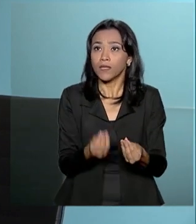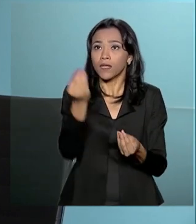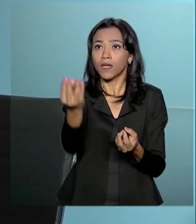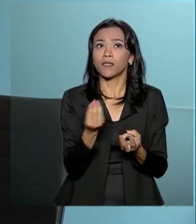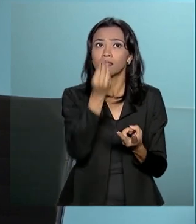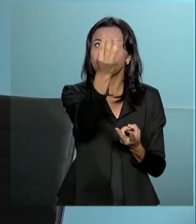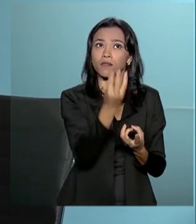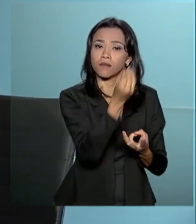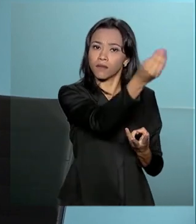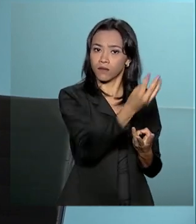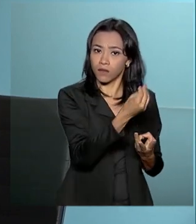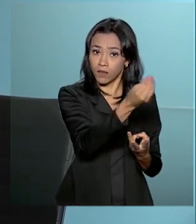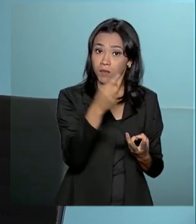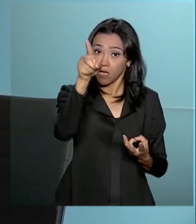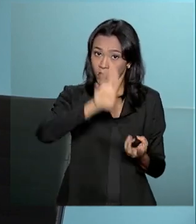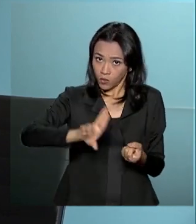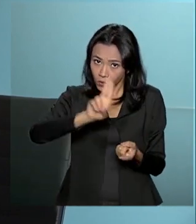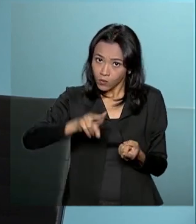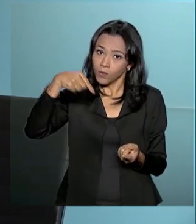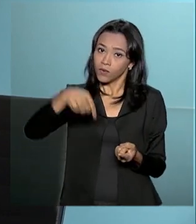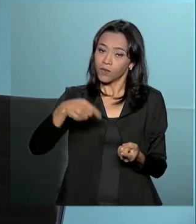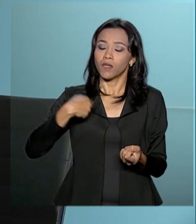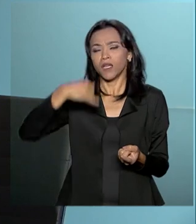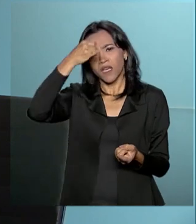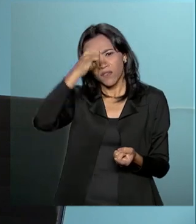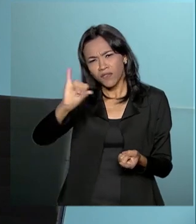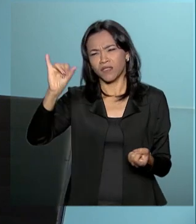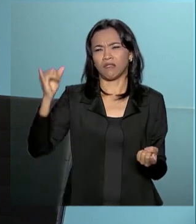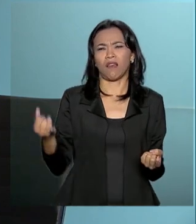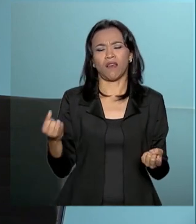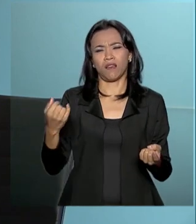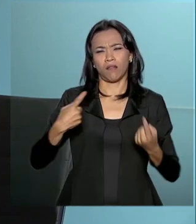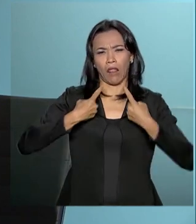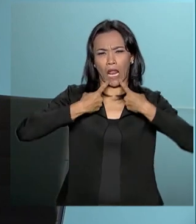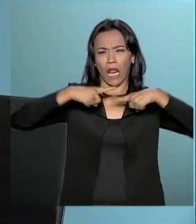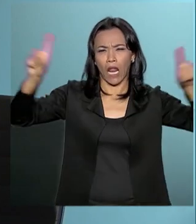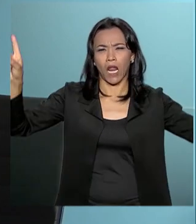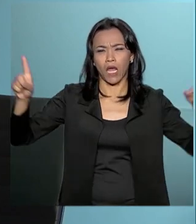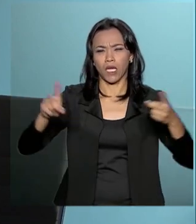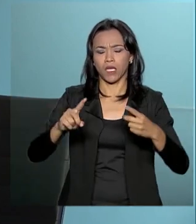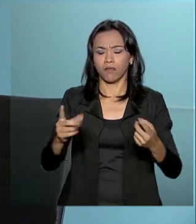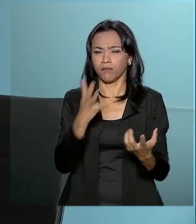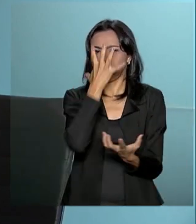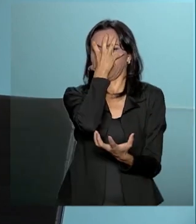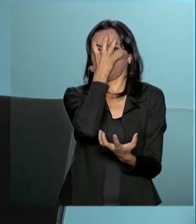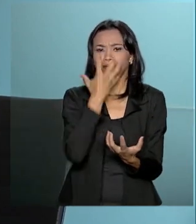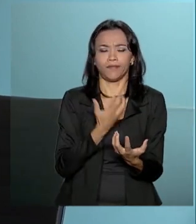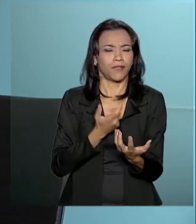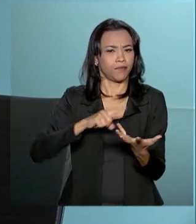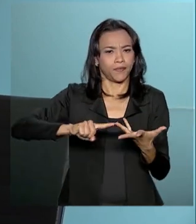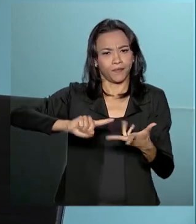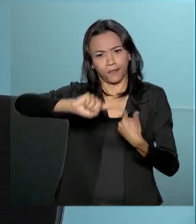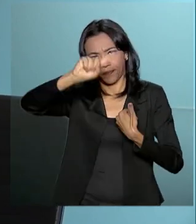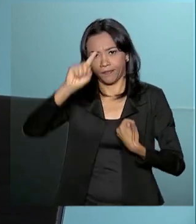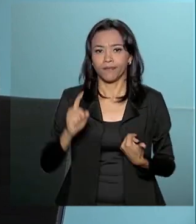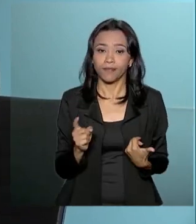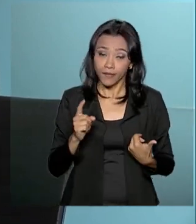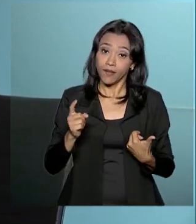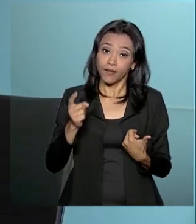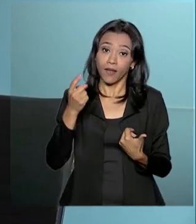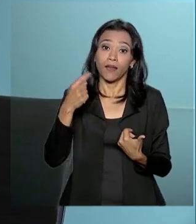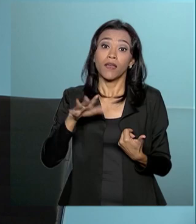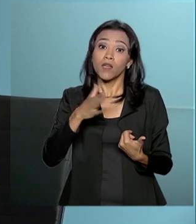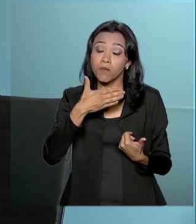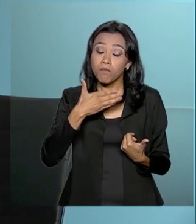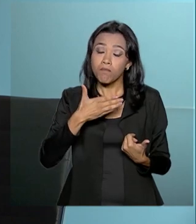para que os núcleos possam atuar e a gente evite escândalos no governo. E com isso, a gente vai modificando a cultura do governo, tornando isso um